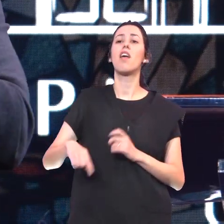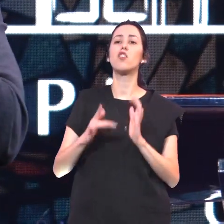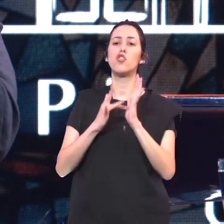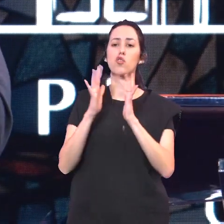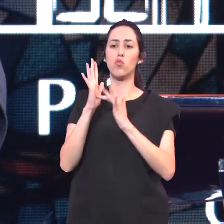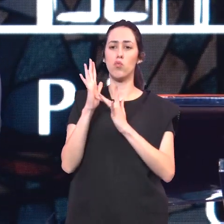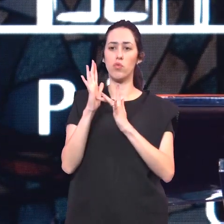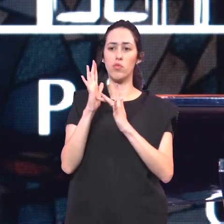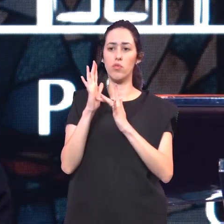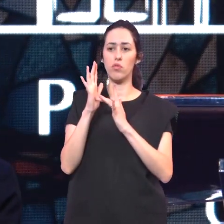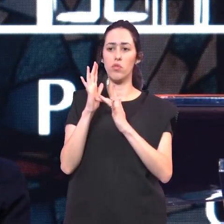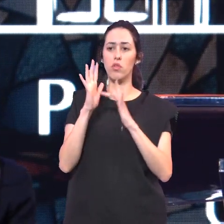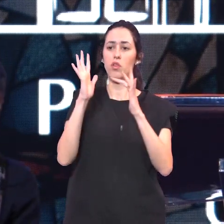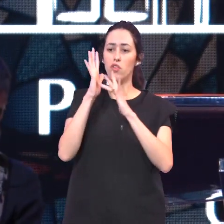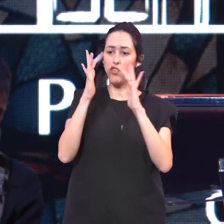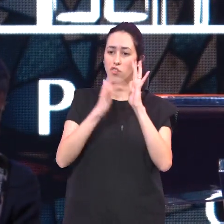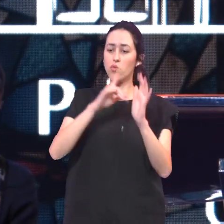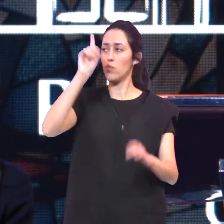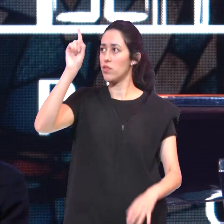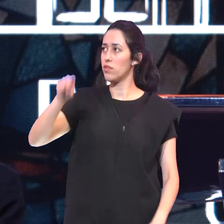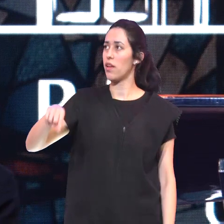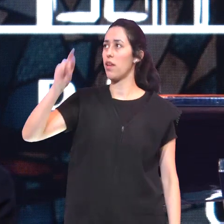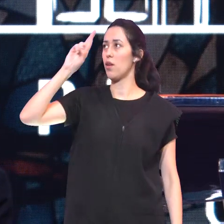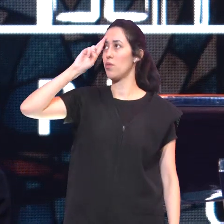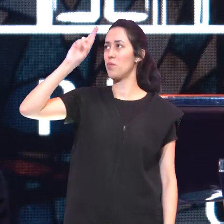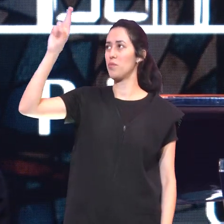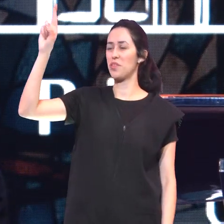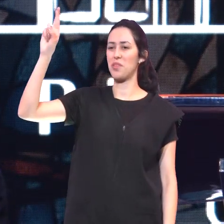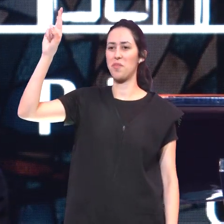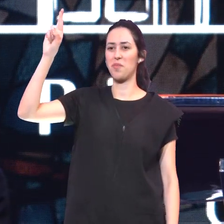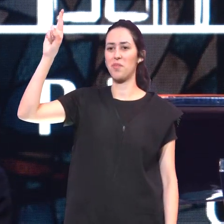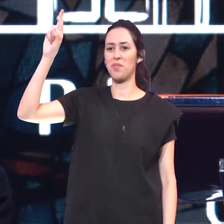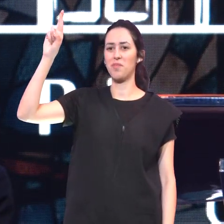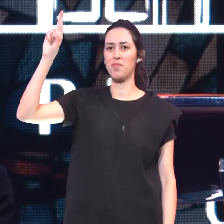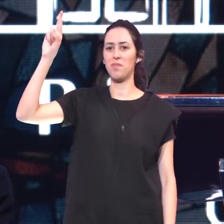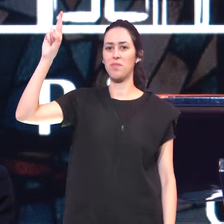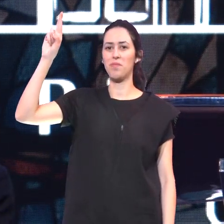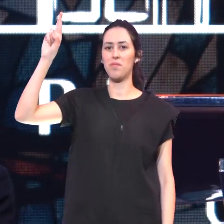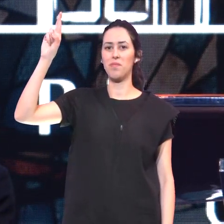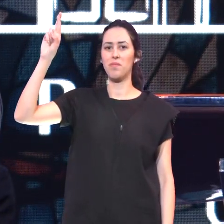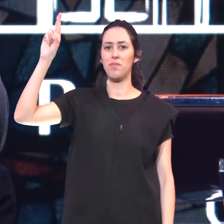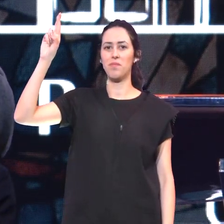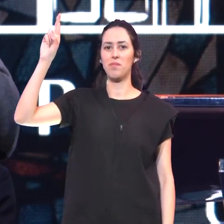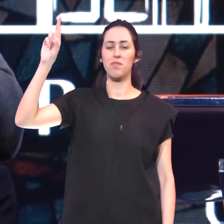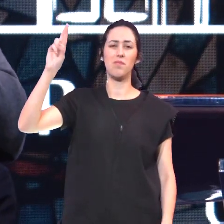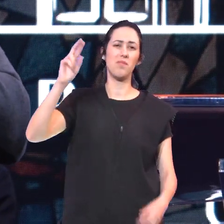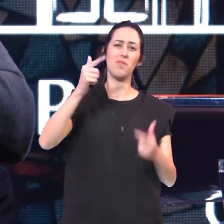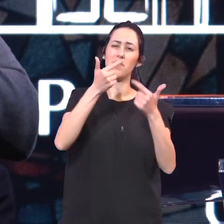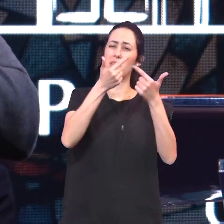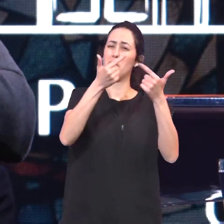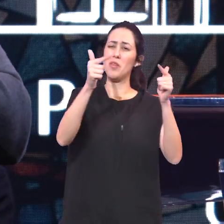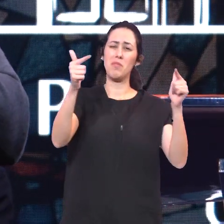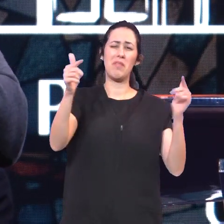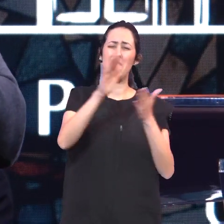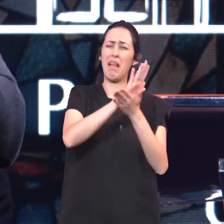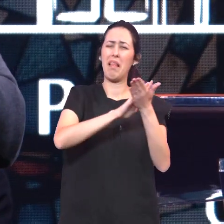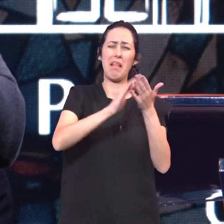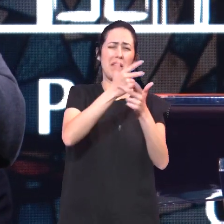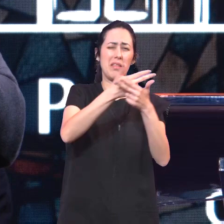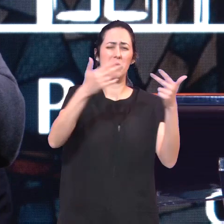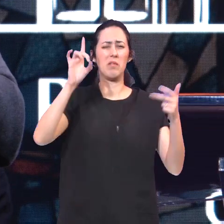Ele é o Senhor E não há nada Nada Que Ele não possa fazer